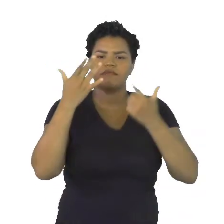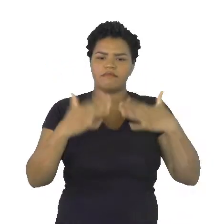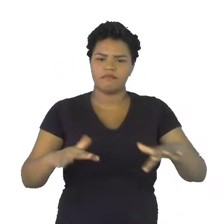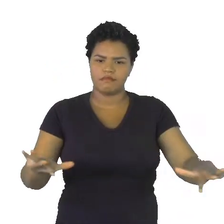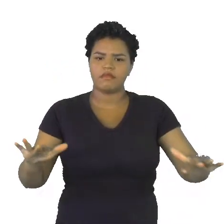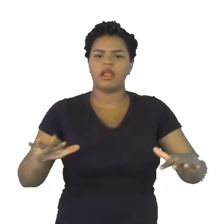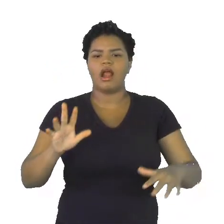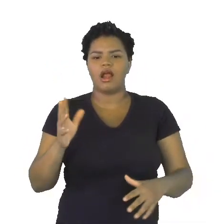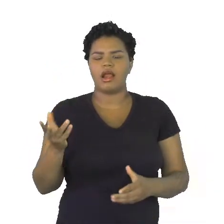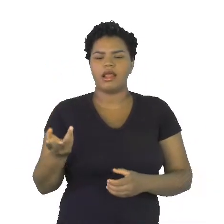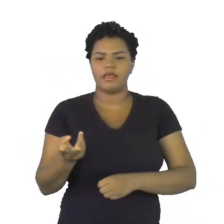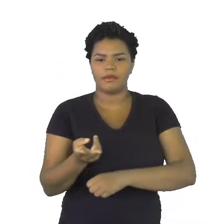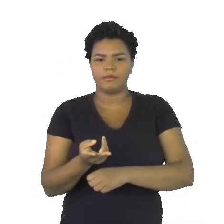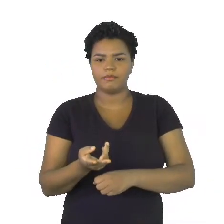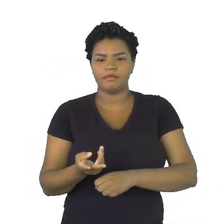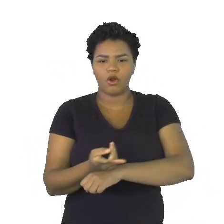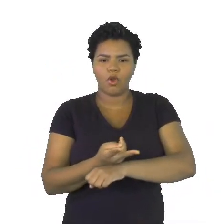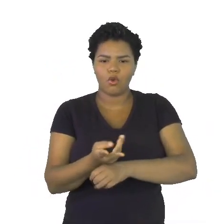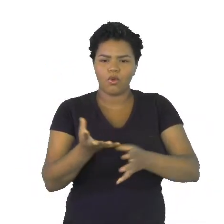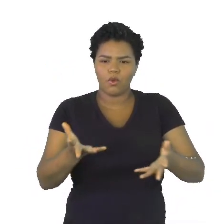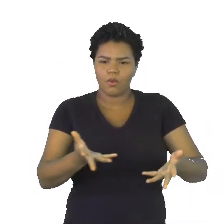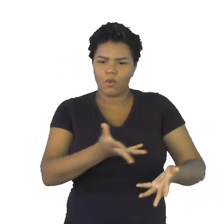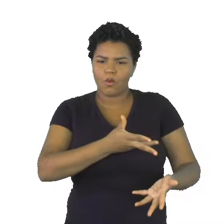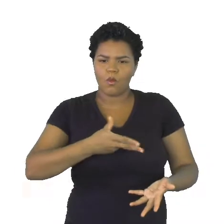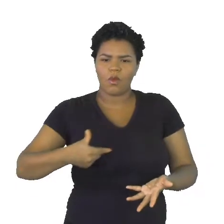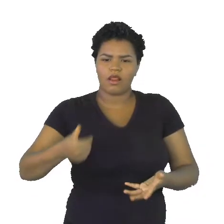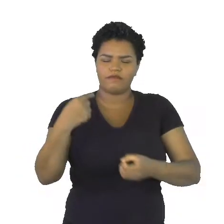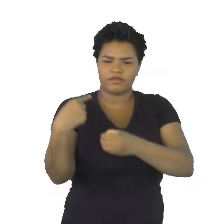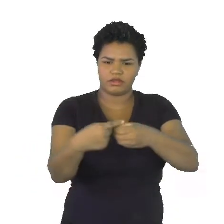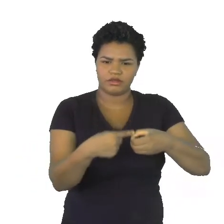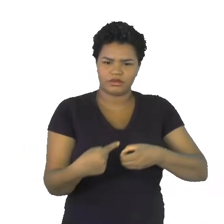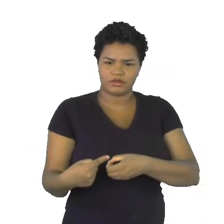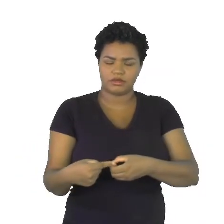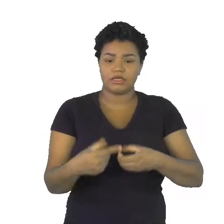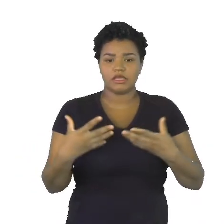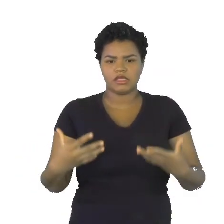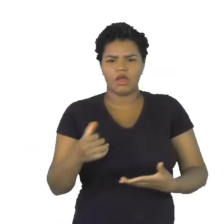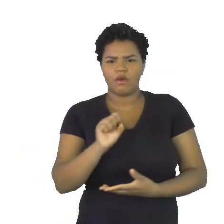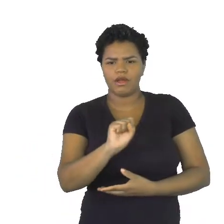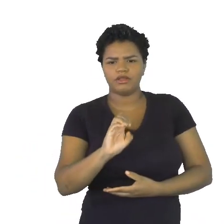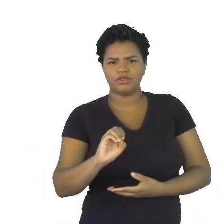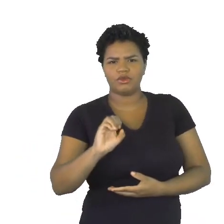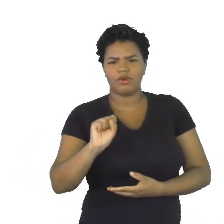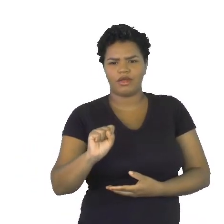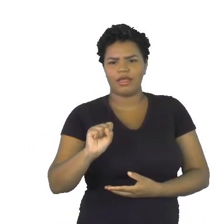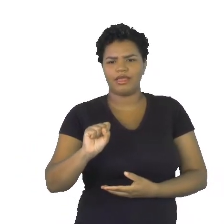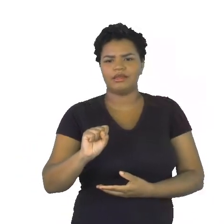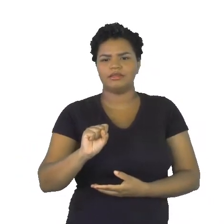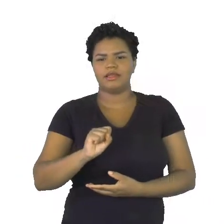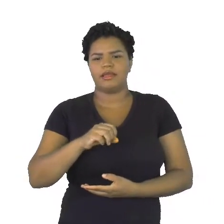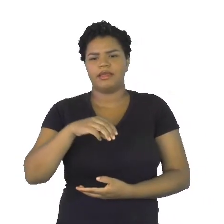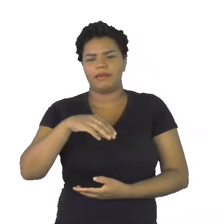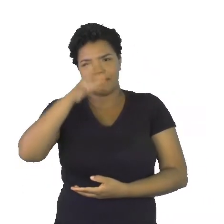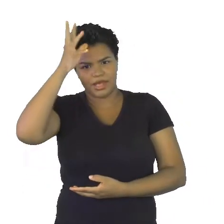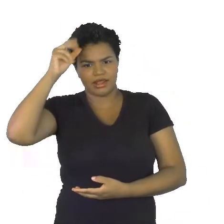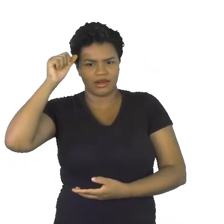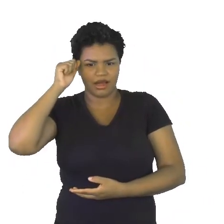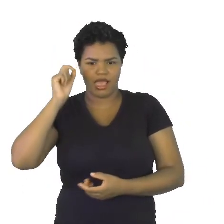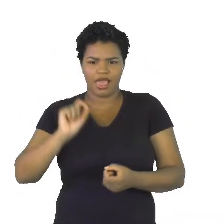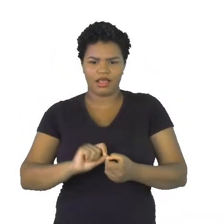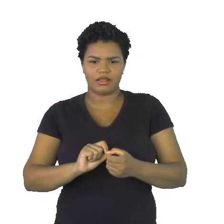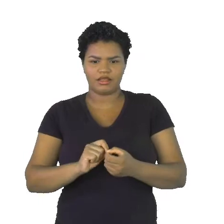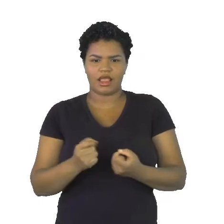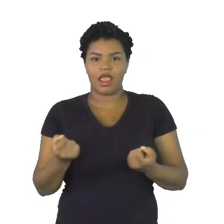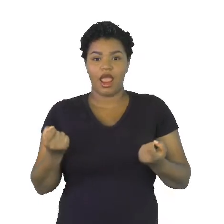publicitária da Fundação SOS Mata Atlântica, ela traz aí duas árvores formando ali